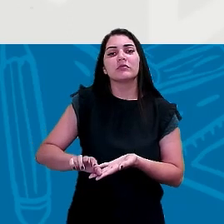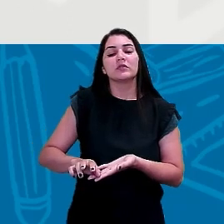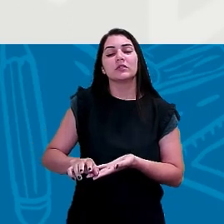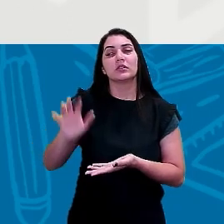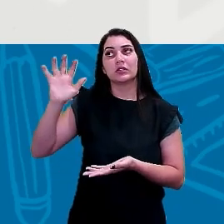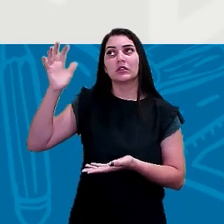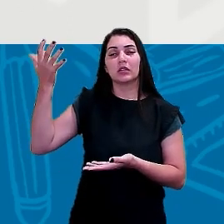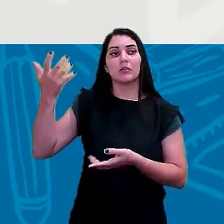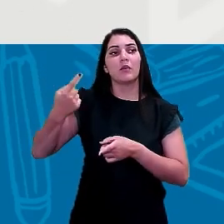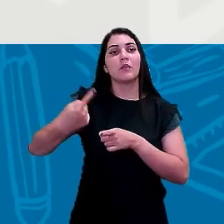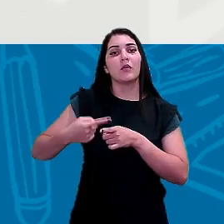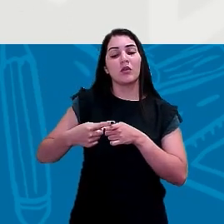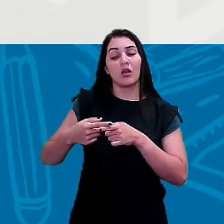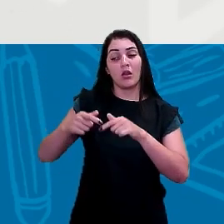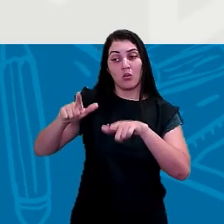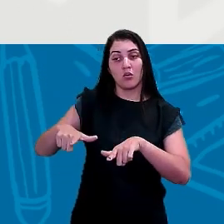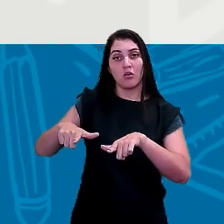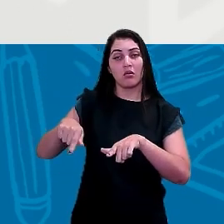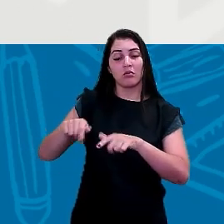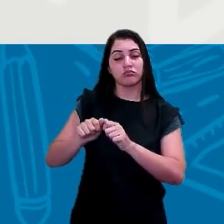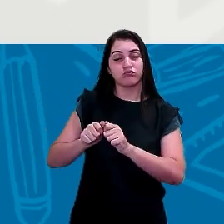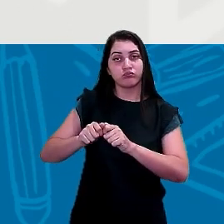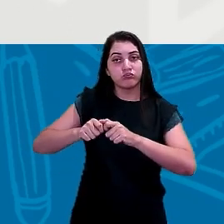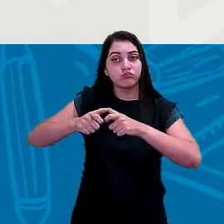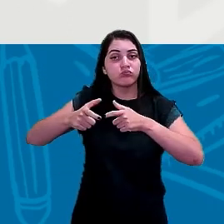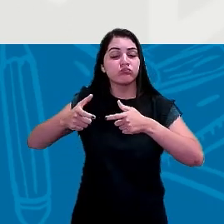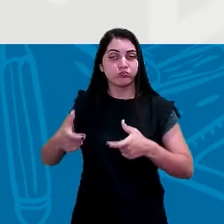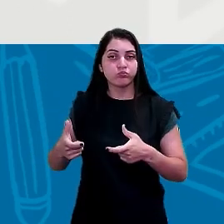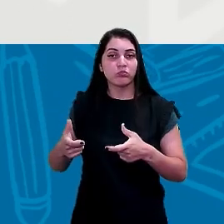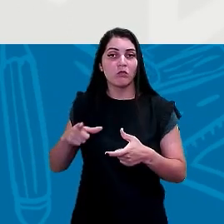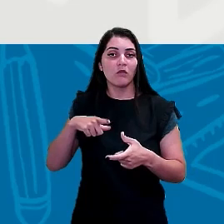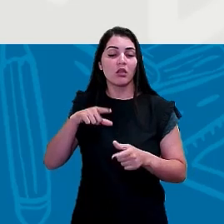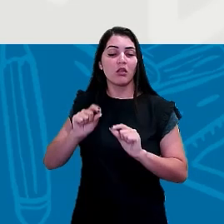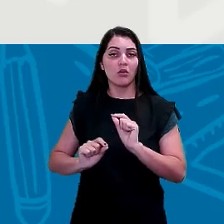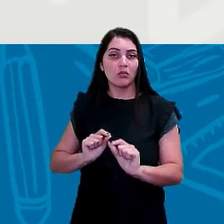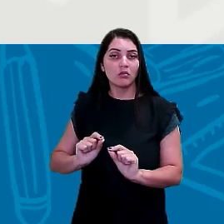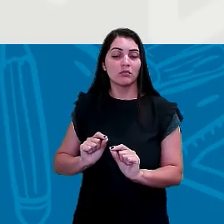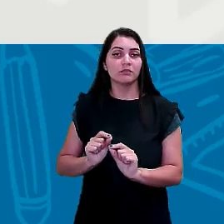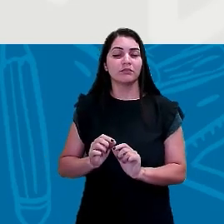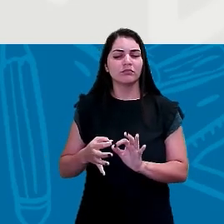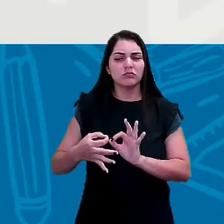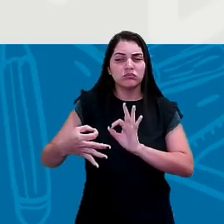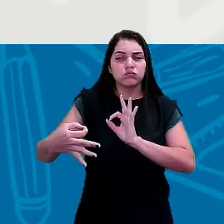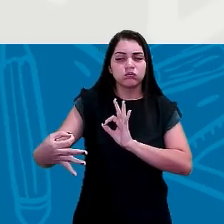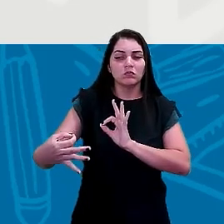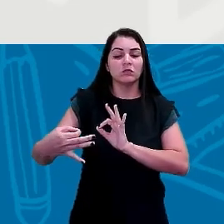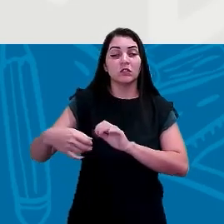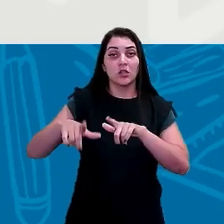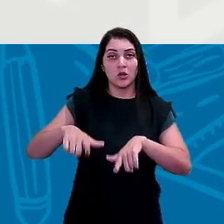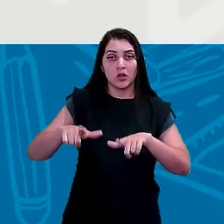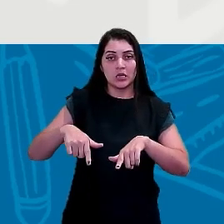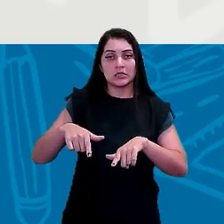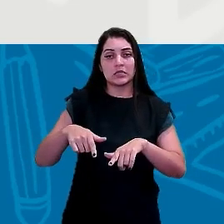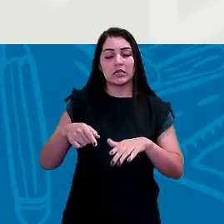Porque é uma região muito extensa. Quanto mais extensa, ela vai estar com a parte localizada ali abaixo,